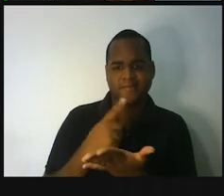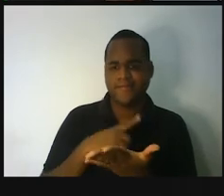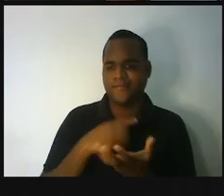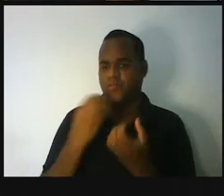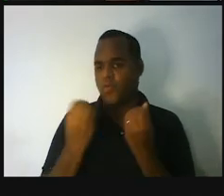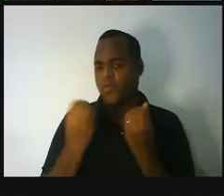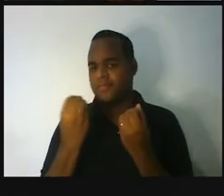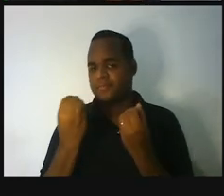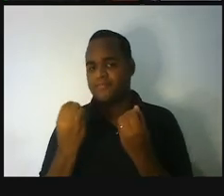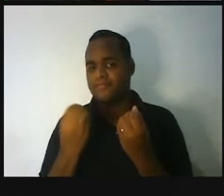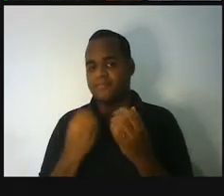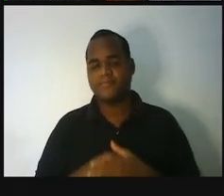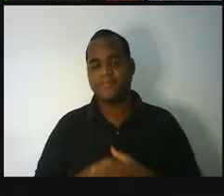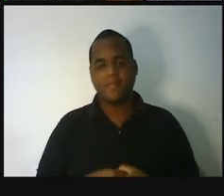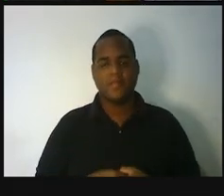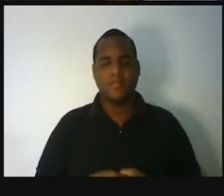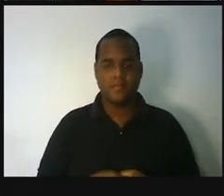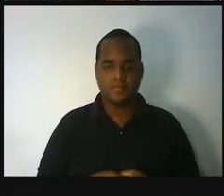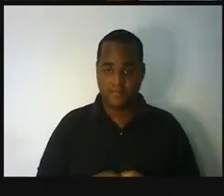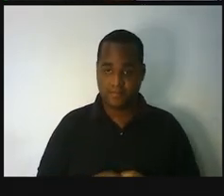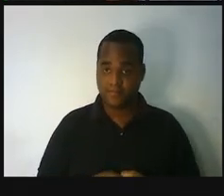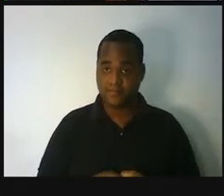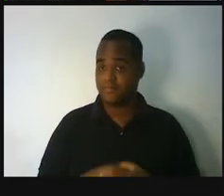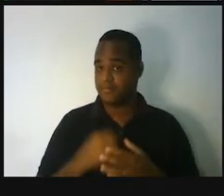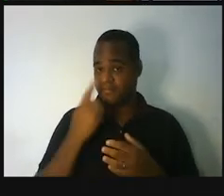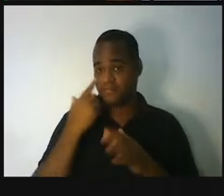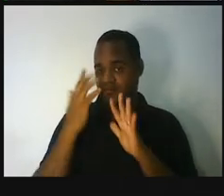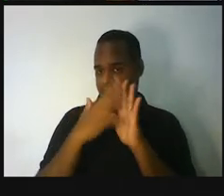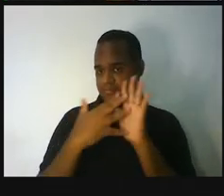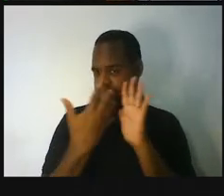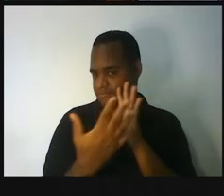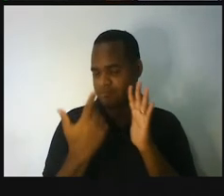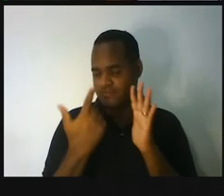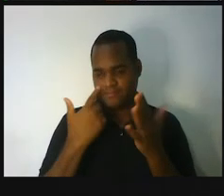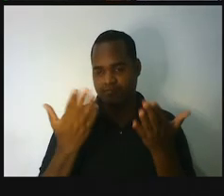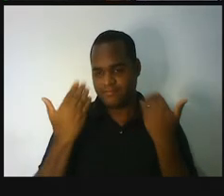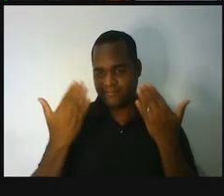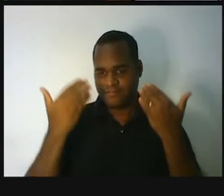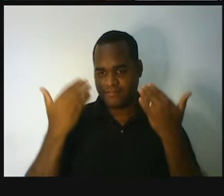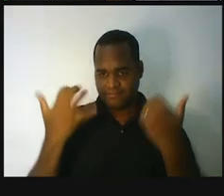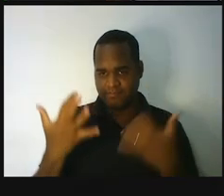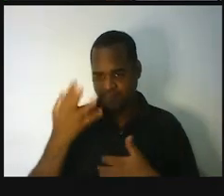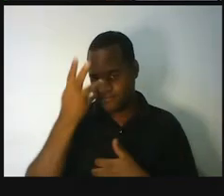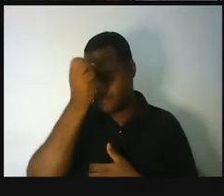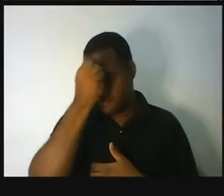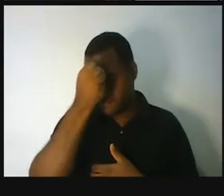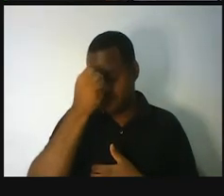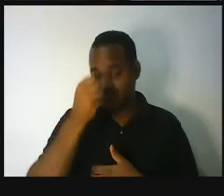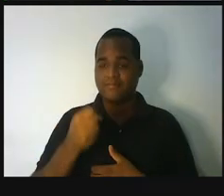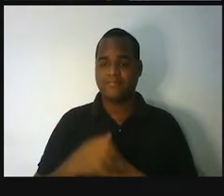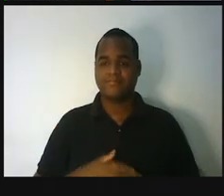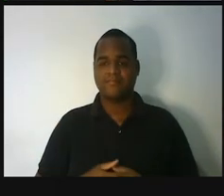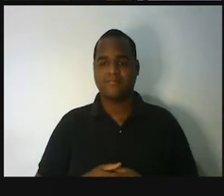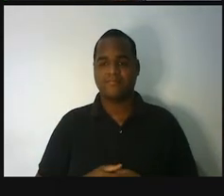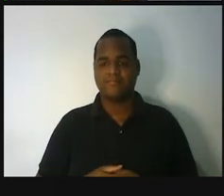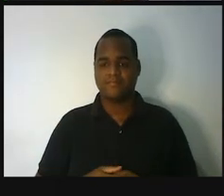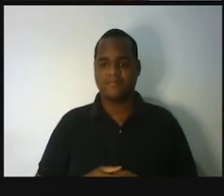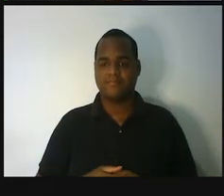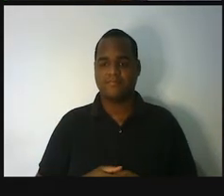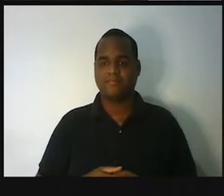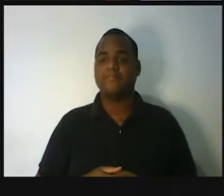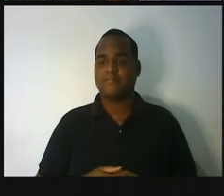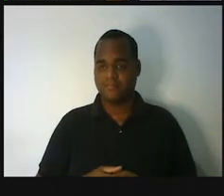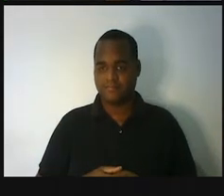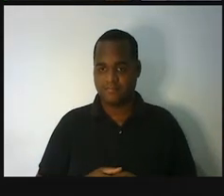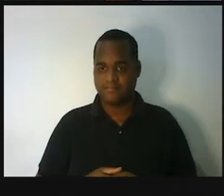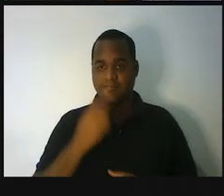pergunta. Pensa aqui na tabela comigo. Vamos lá. Ó. A gente não viu que o